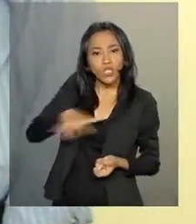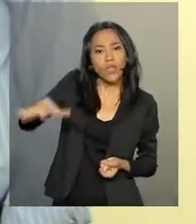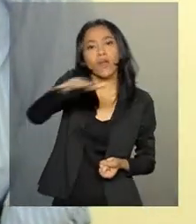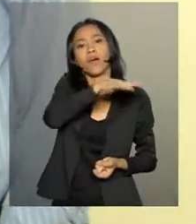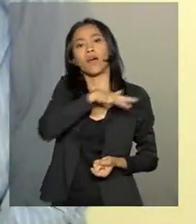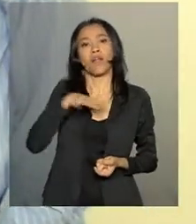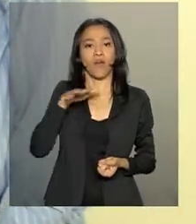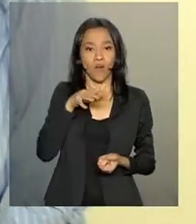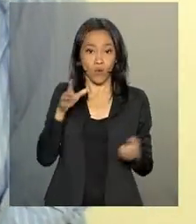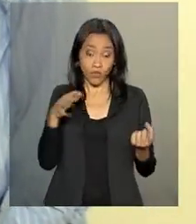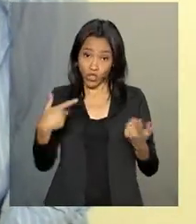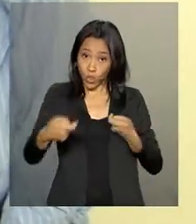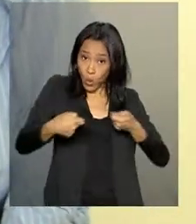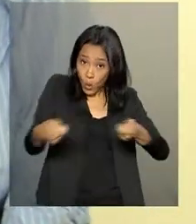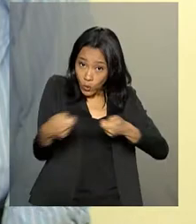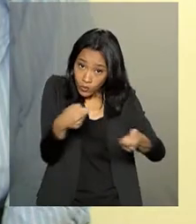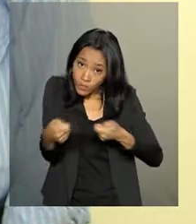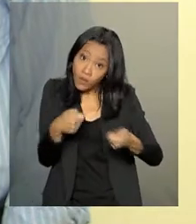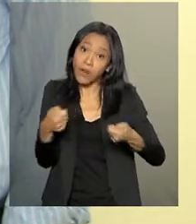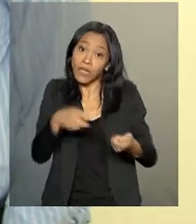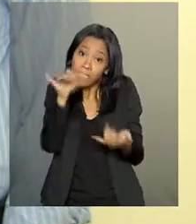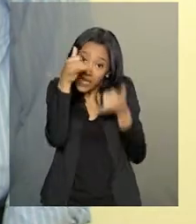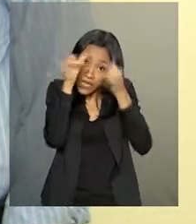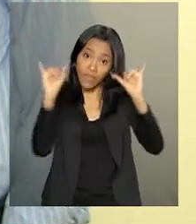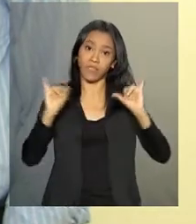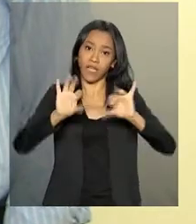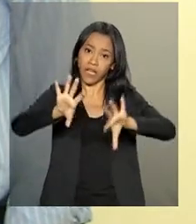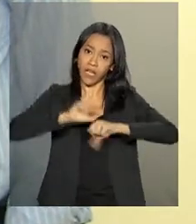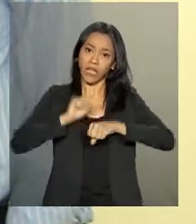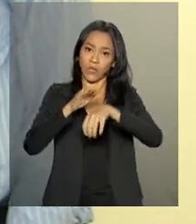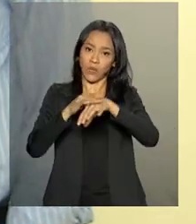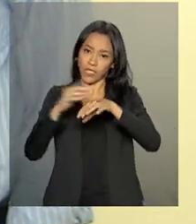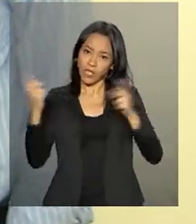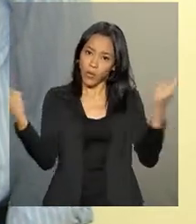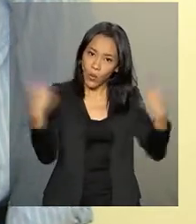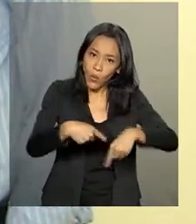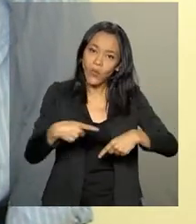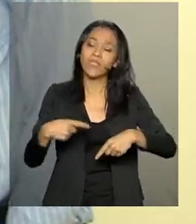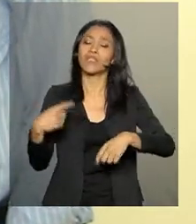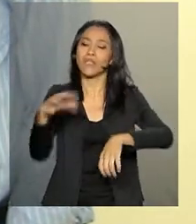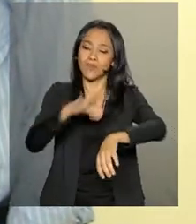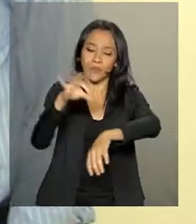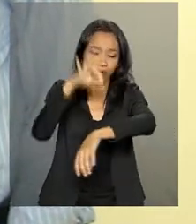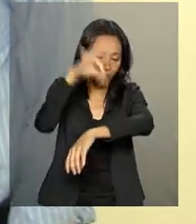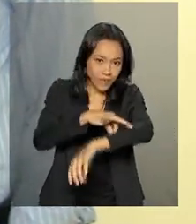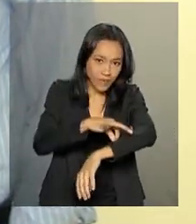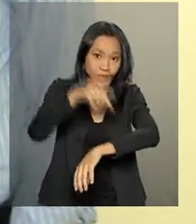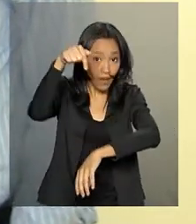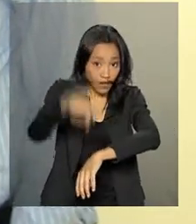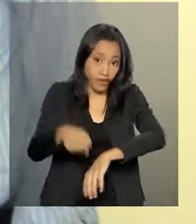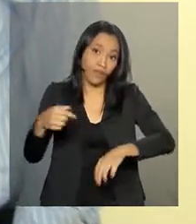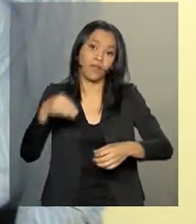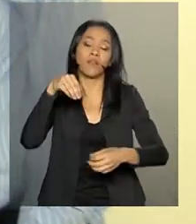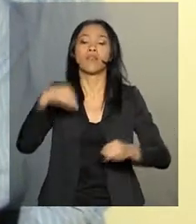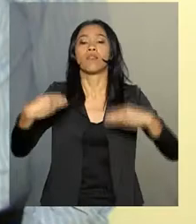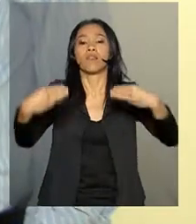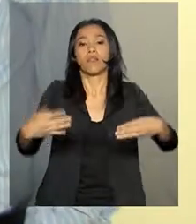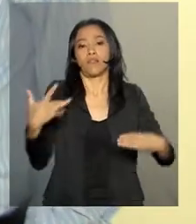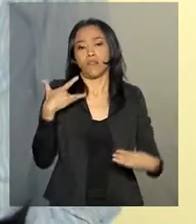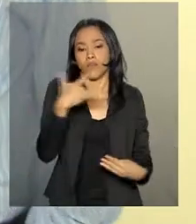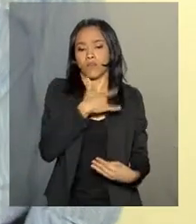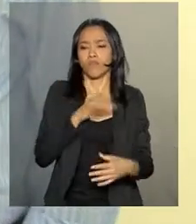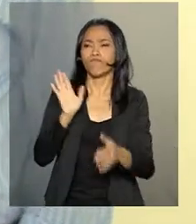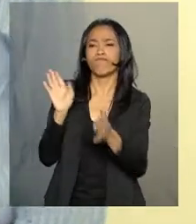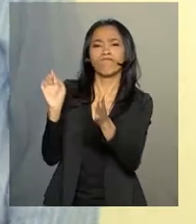Nacional de Controle e Prevenção das Doenças transmitidas pelo Aedes aqui no Ministério da Saúde. Como é que